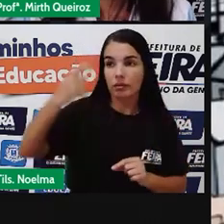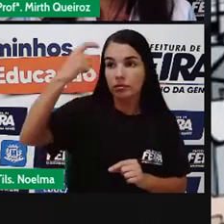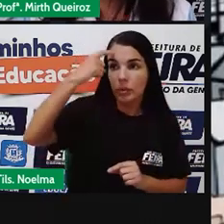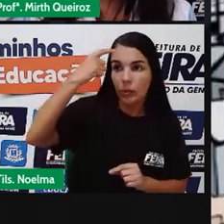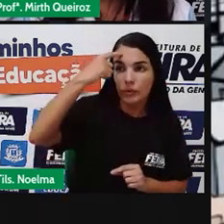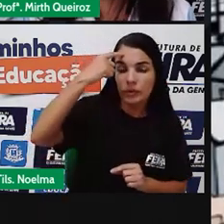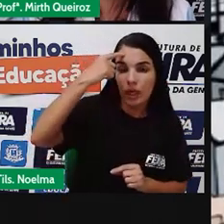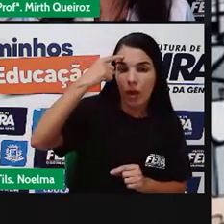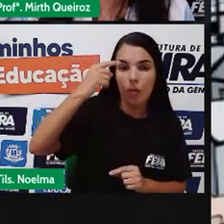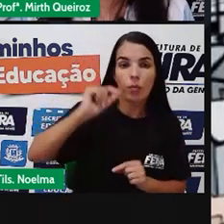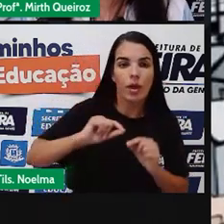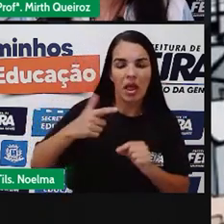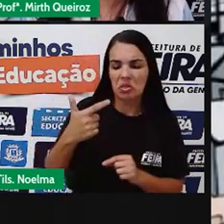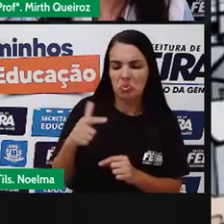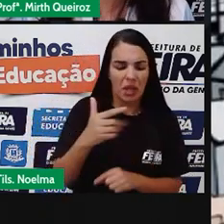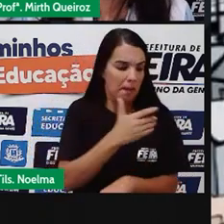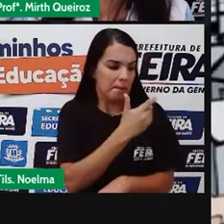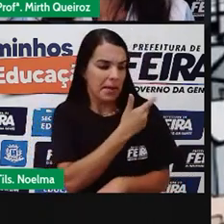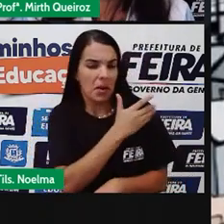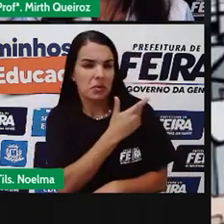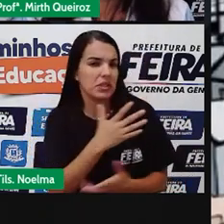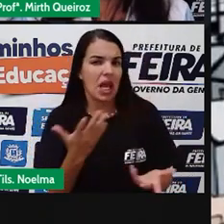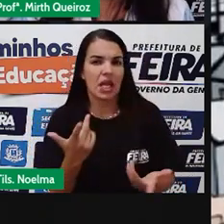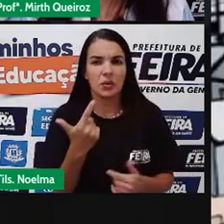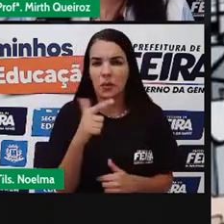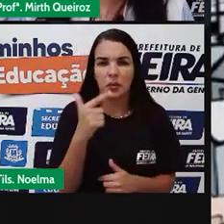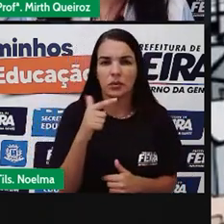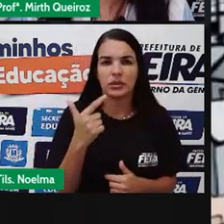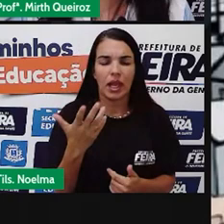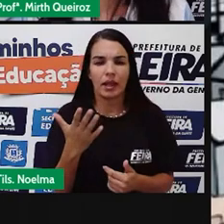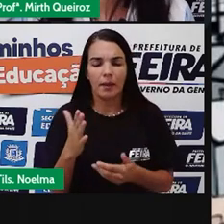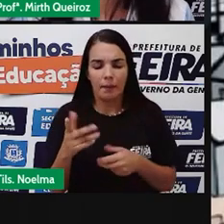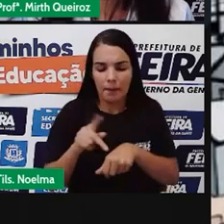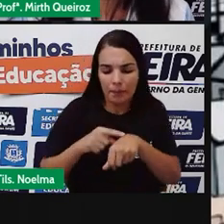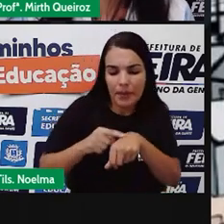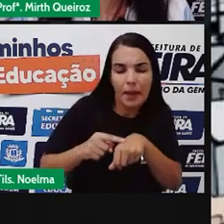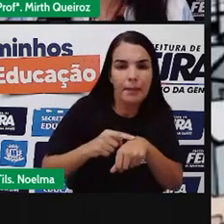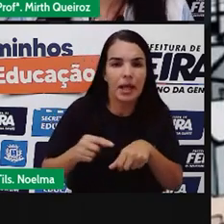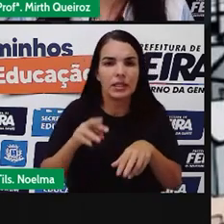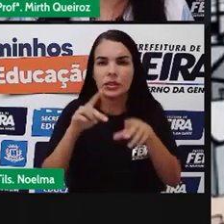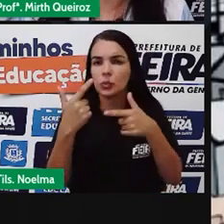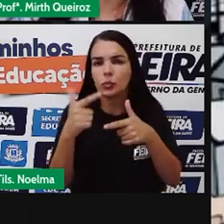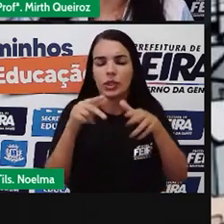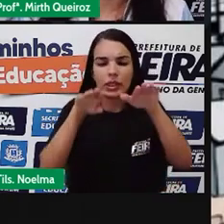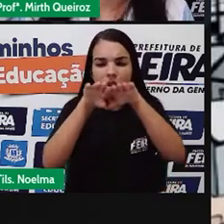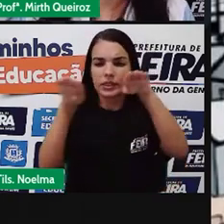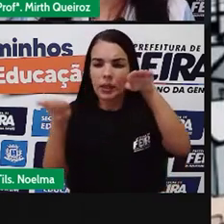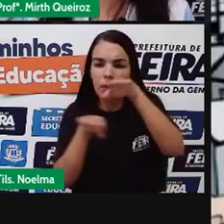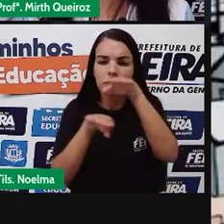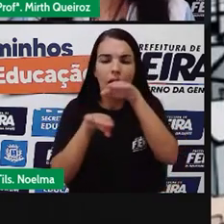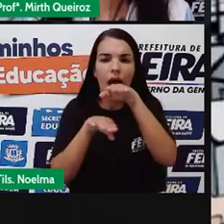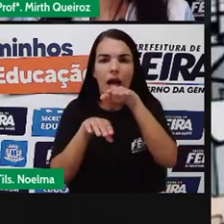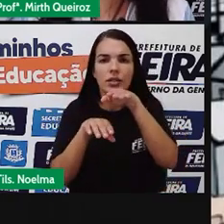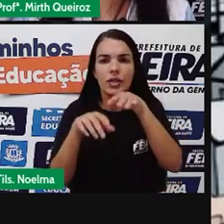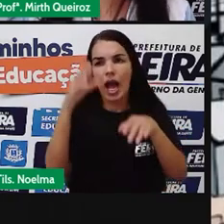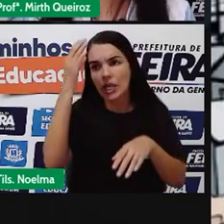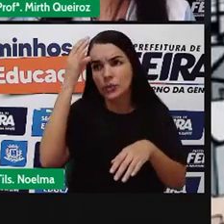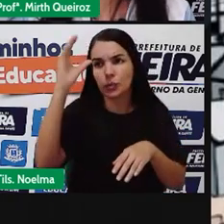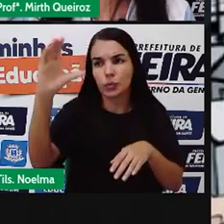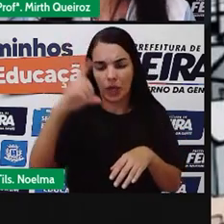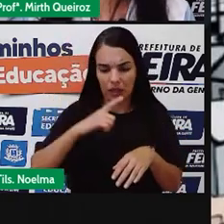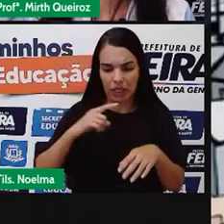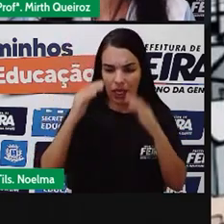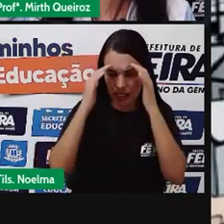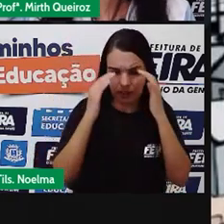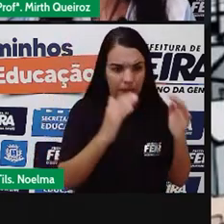preconceito, não há racismo, não há desigualdade, que as culturas estão respeitadas, já que